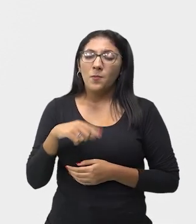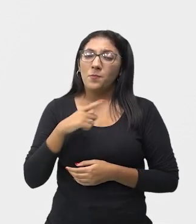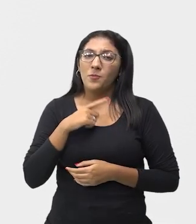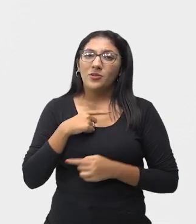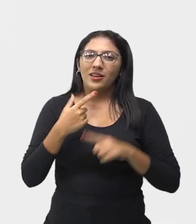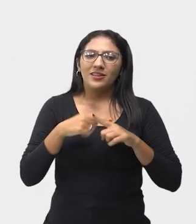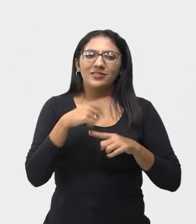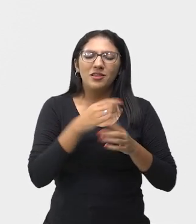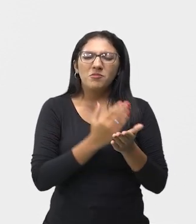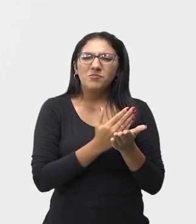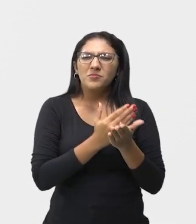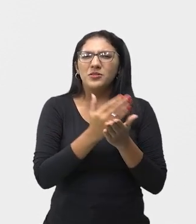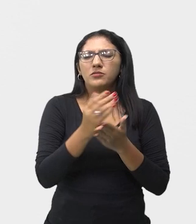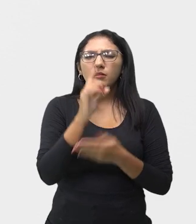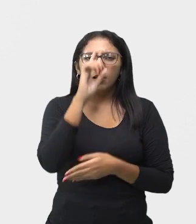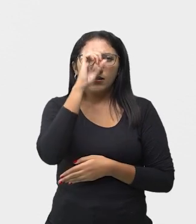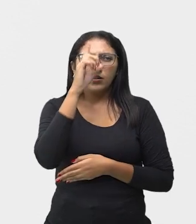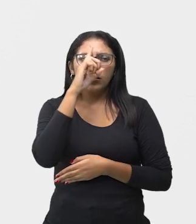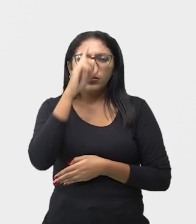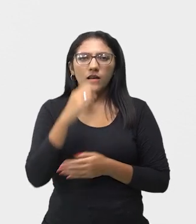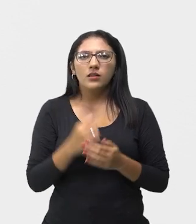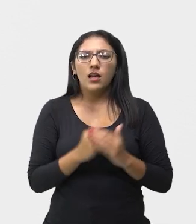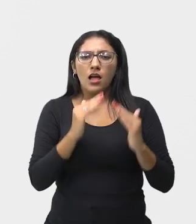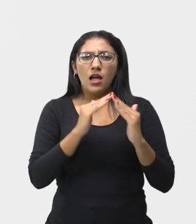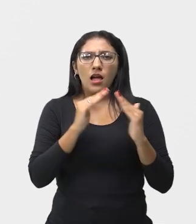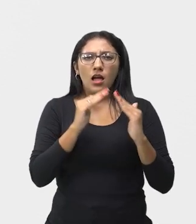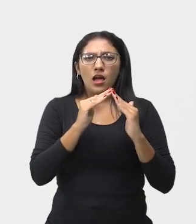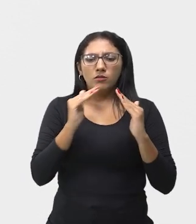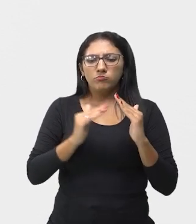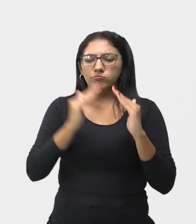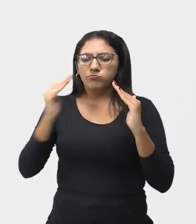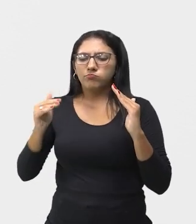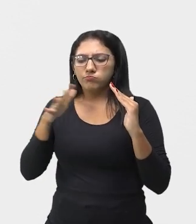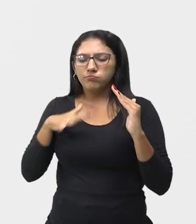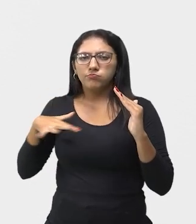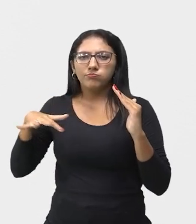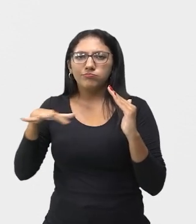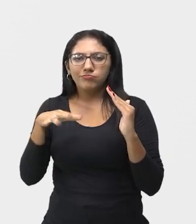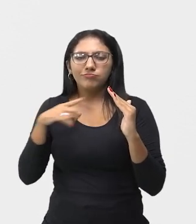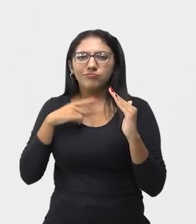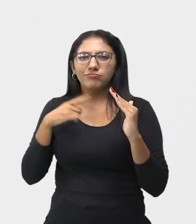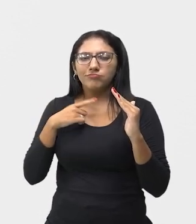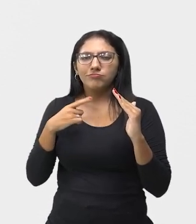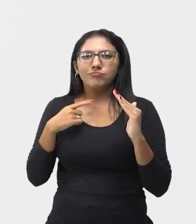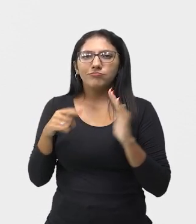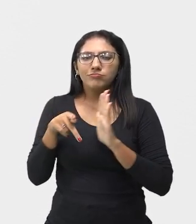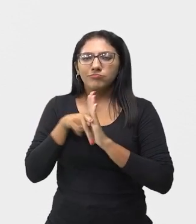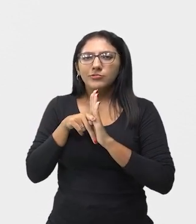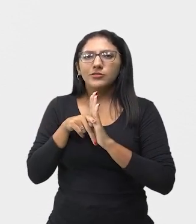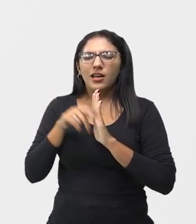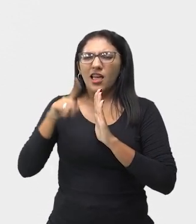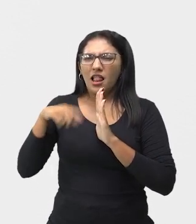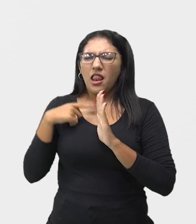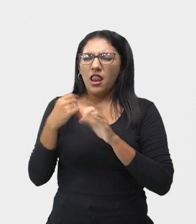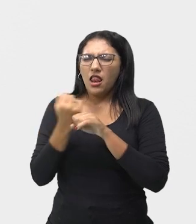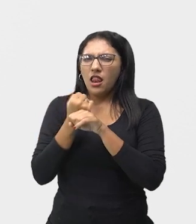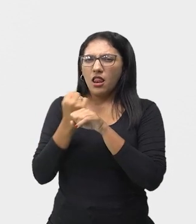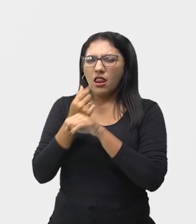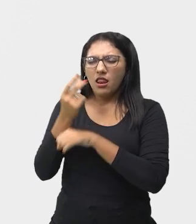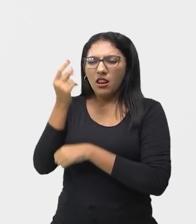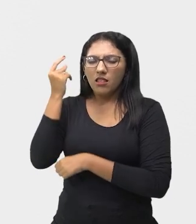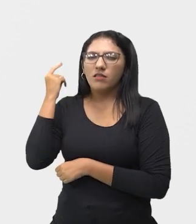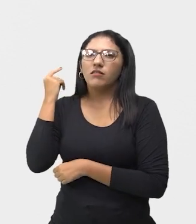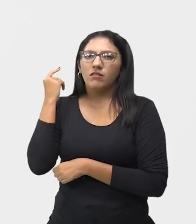no Quintal da Casa de Cisar Parker em 2001. Então, esse grupo Jogando no Quintal, ele é muito antigo. Então,